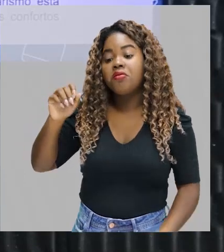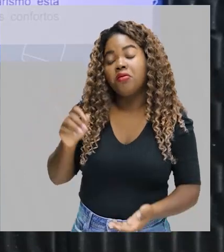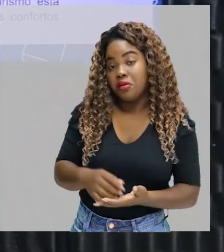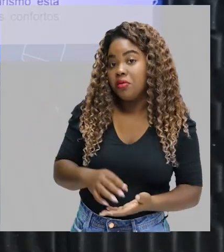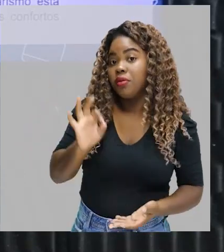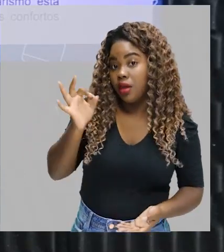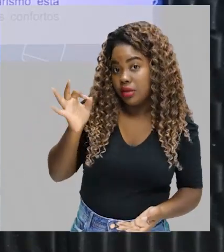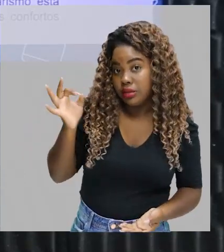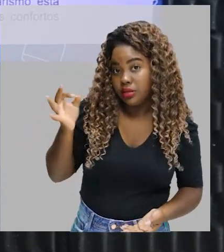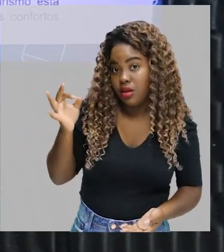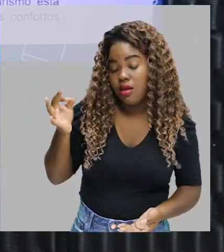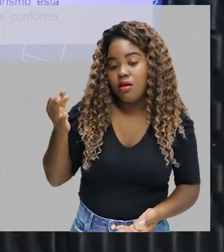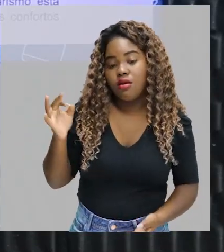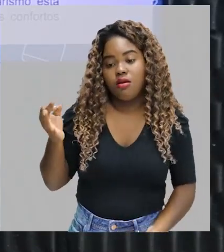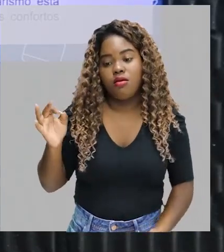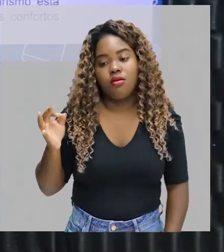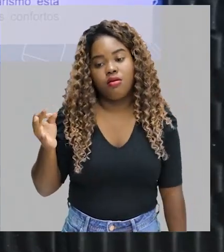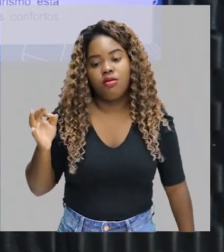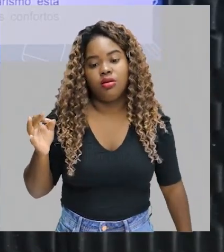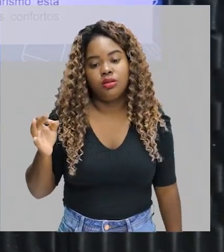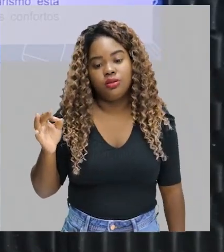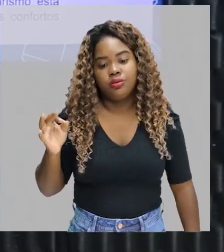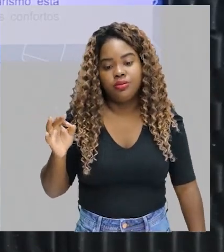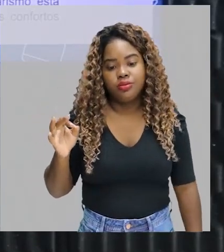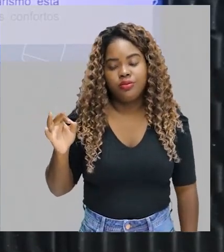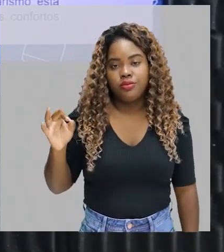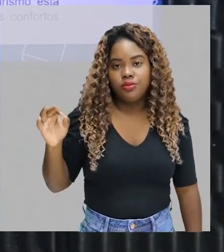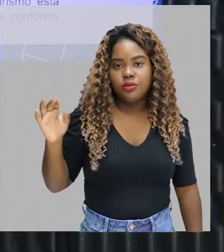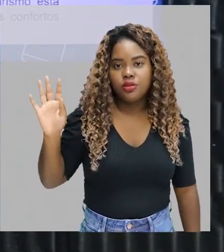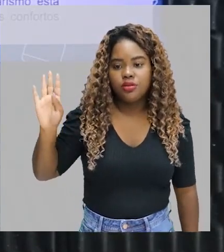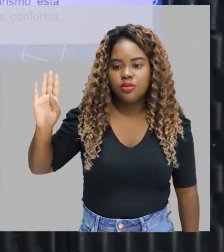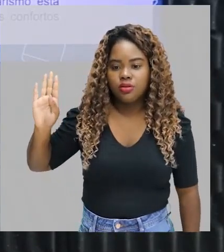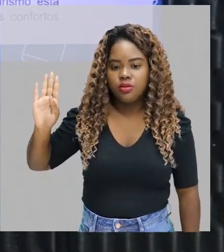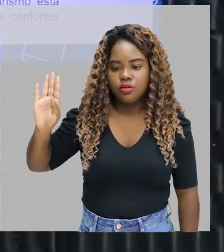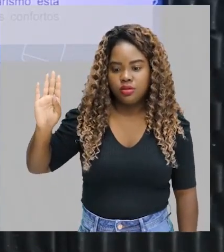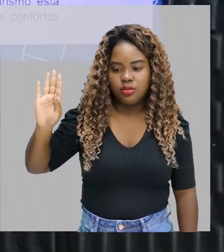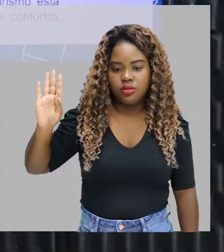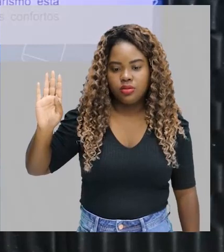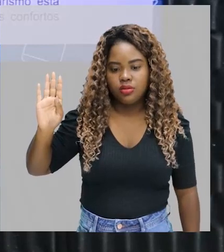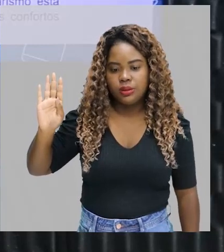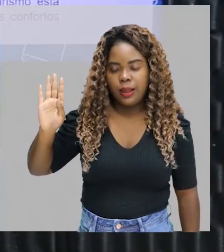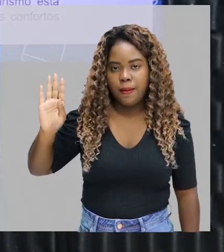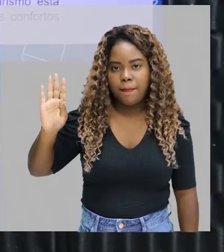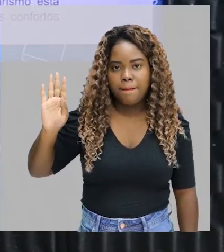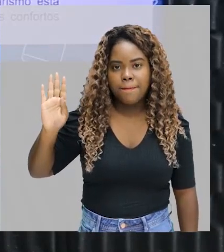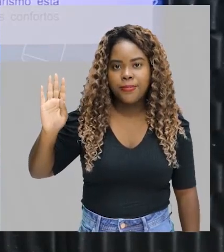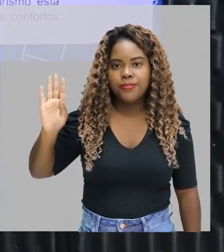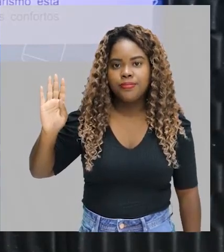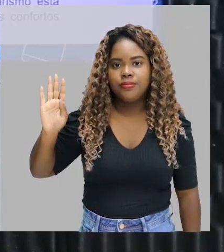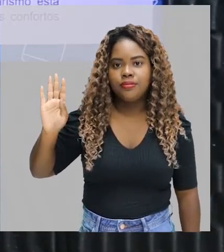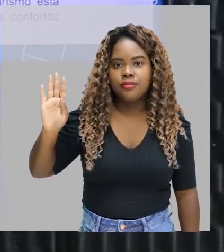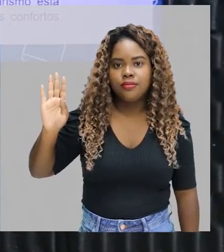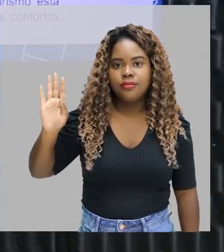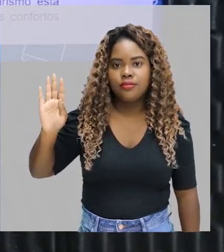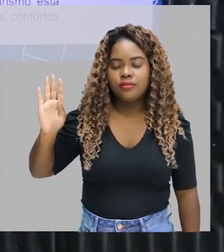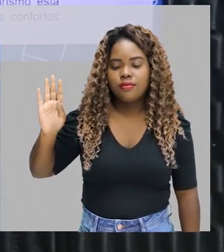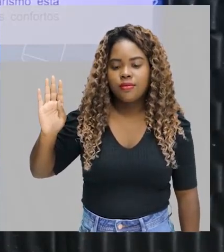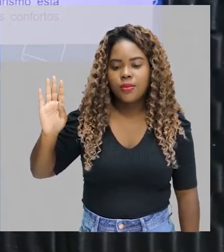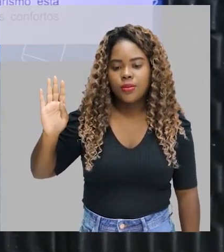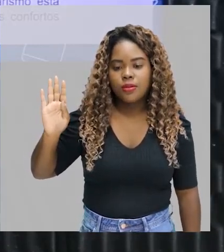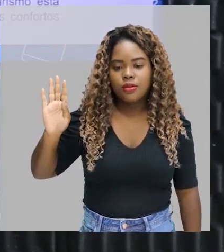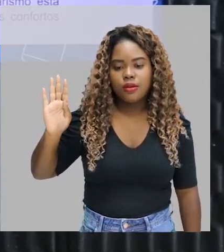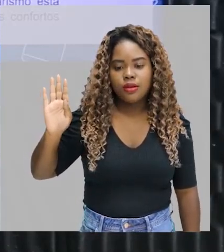Verdadeiro. A letra A está verdadeiro. É o conceito de sedentarismo. O sedentarismo pode provocar um processo de regressão funcional,